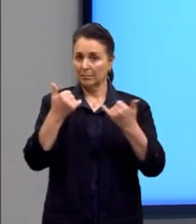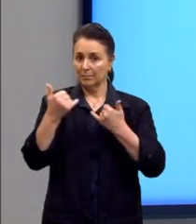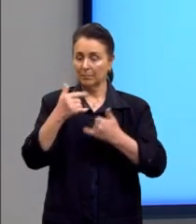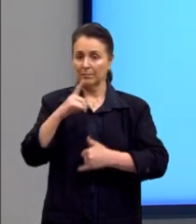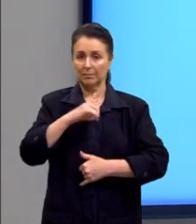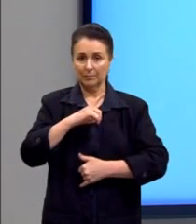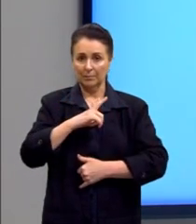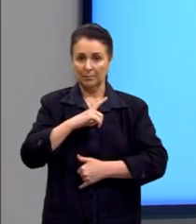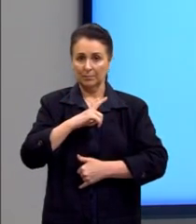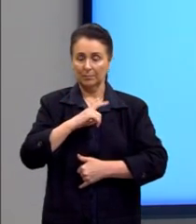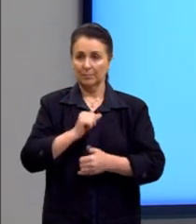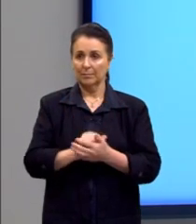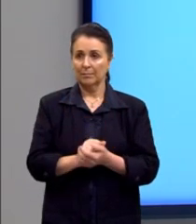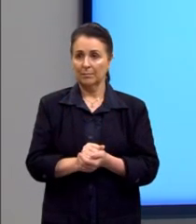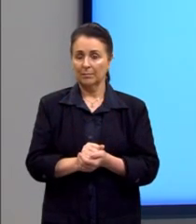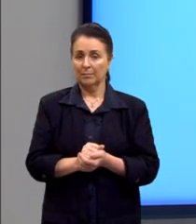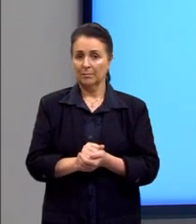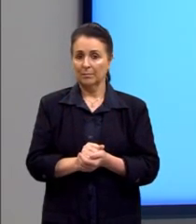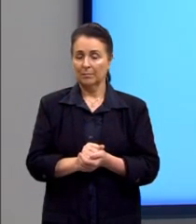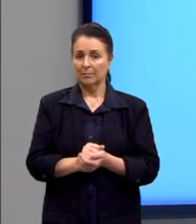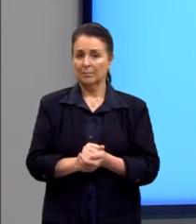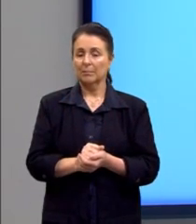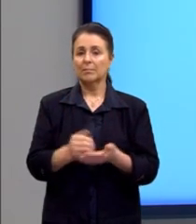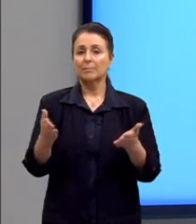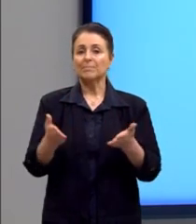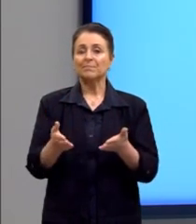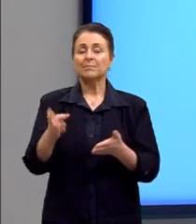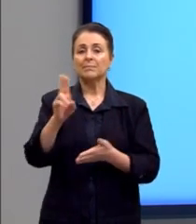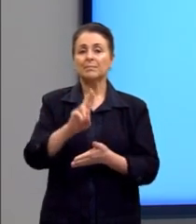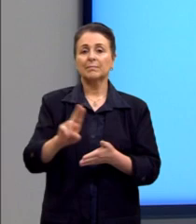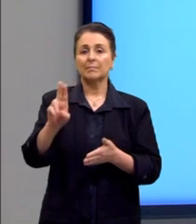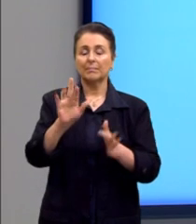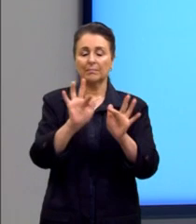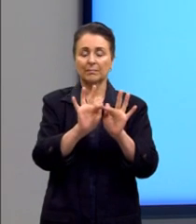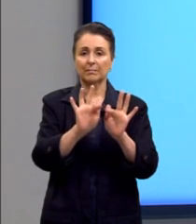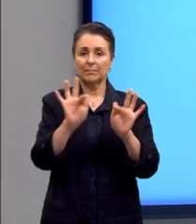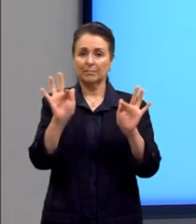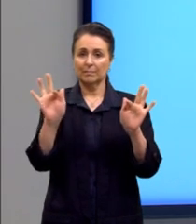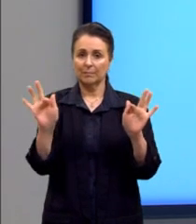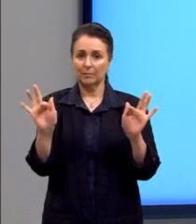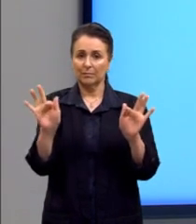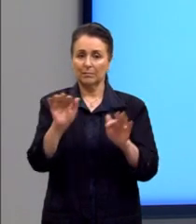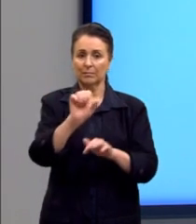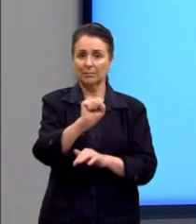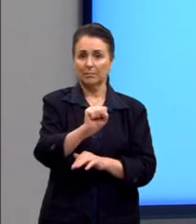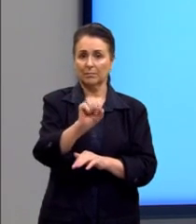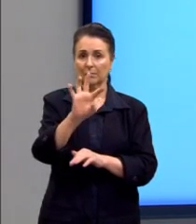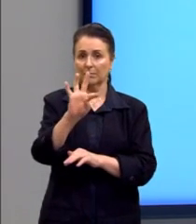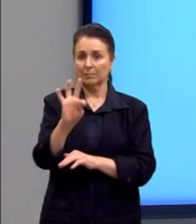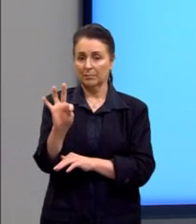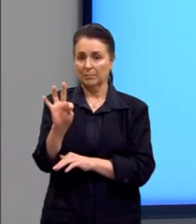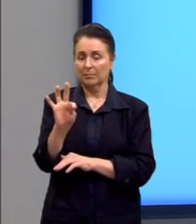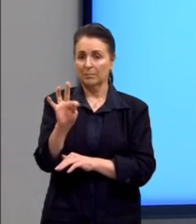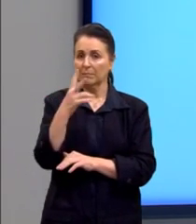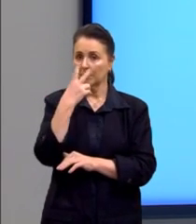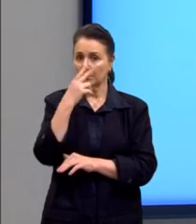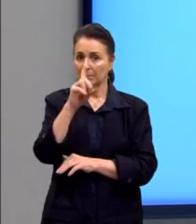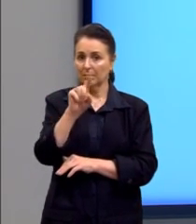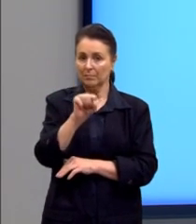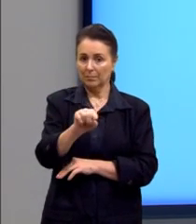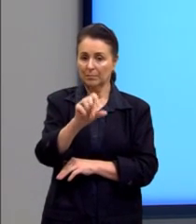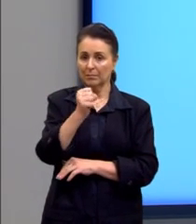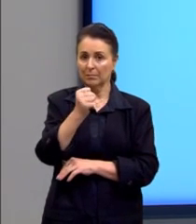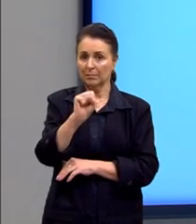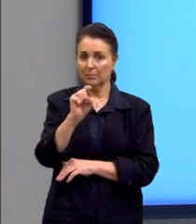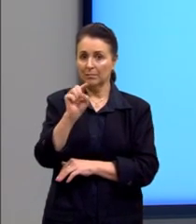nós temos. Então, nós vamos pegar a nossa função, S de T é igual a 1.800